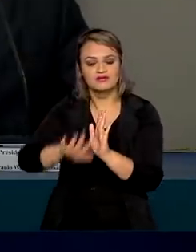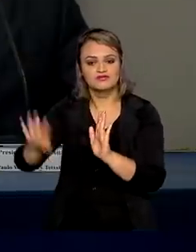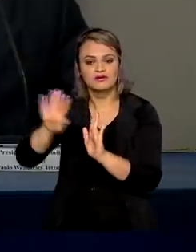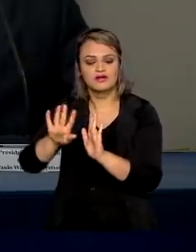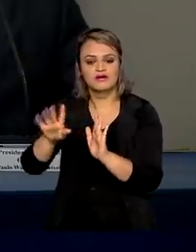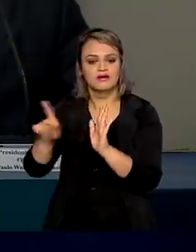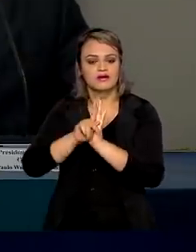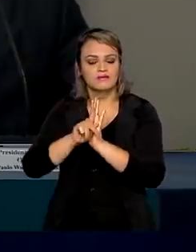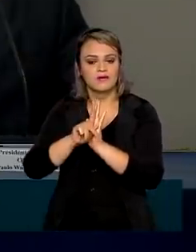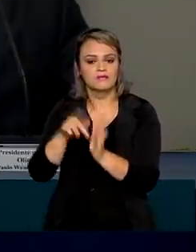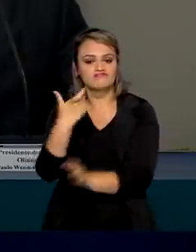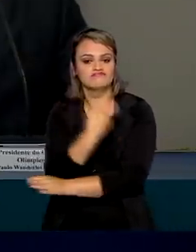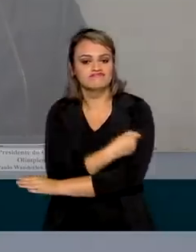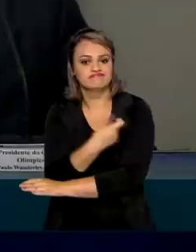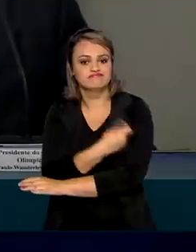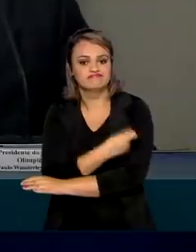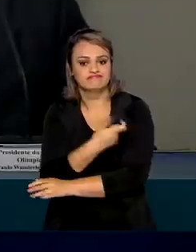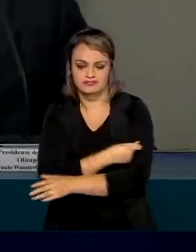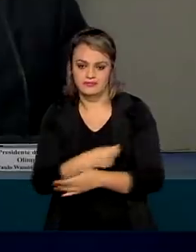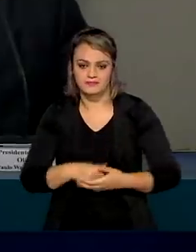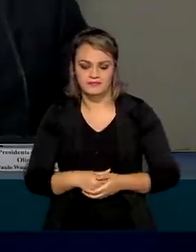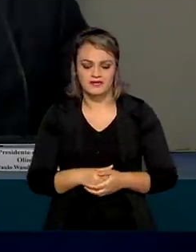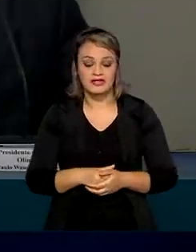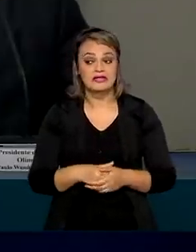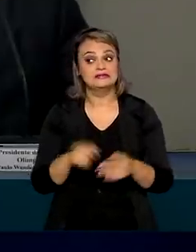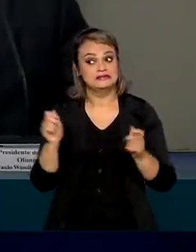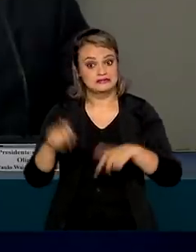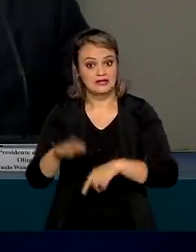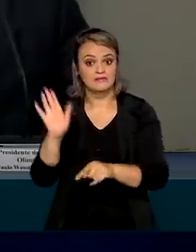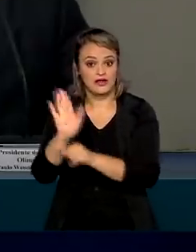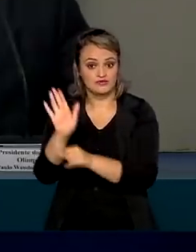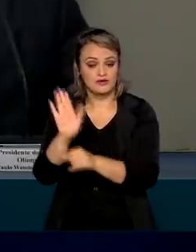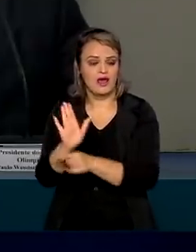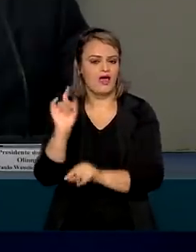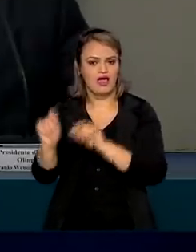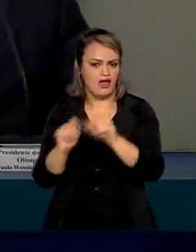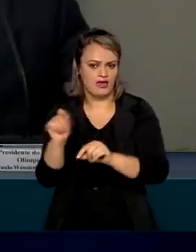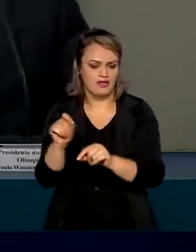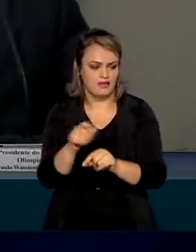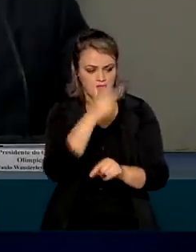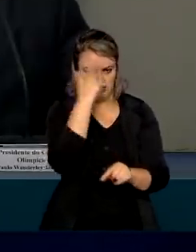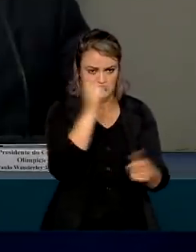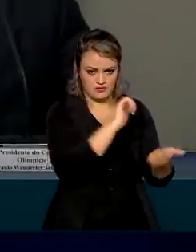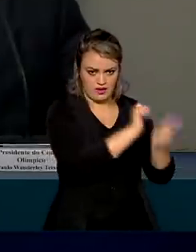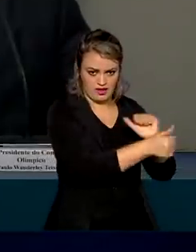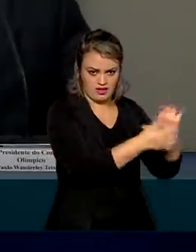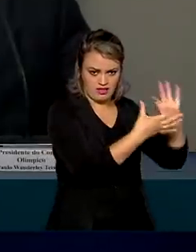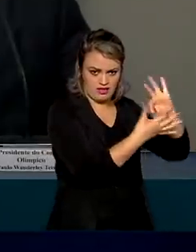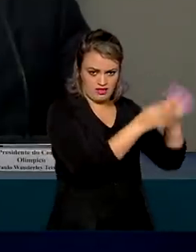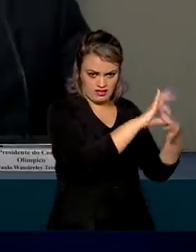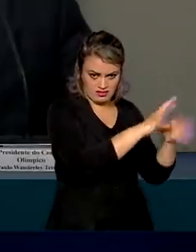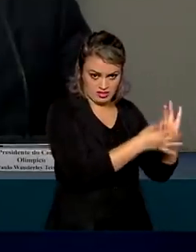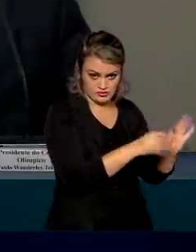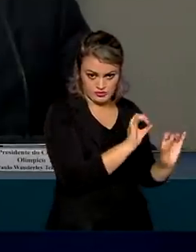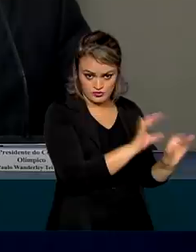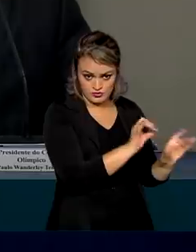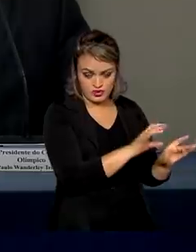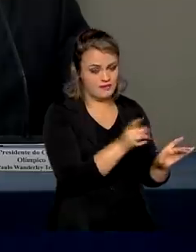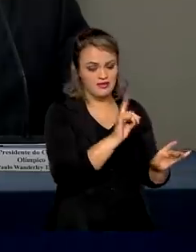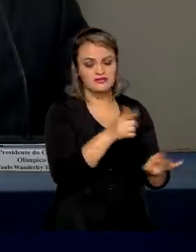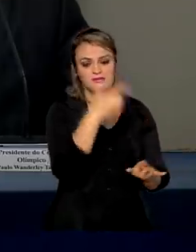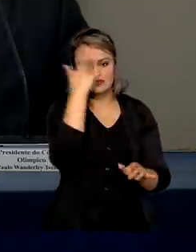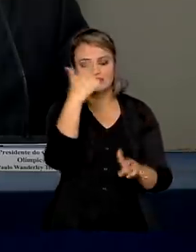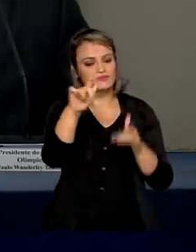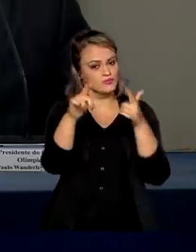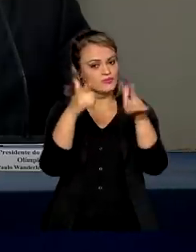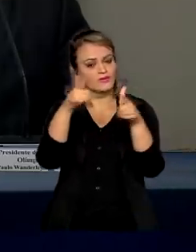de Imunização, podendo beneficiar não só os nossos atletas olímpicos e paralímpicos, mas